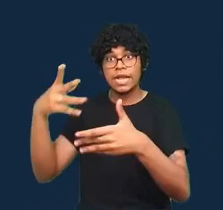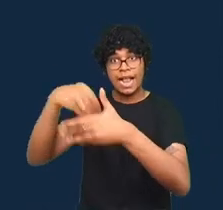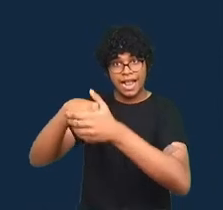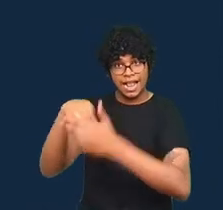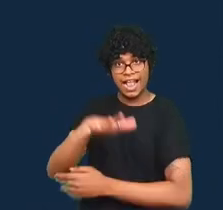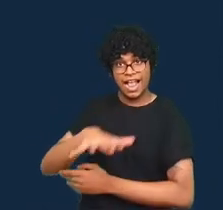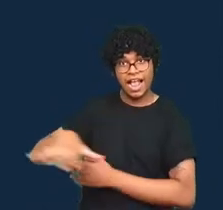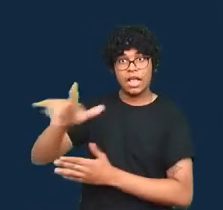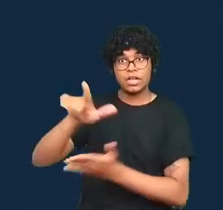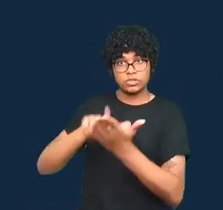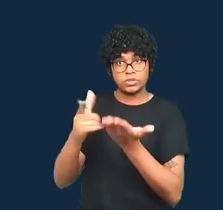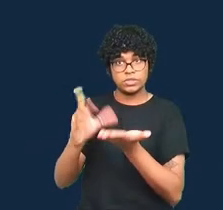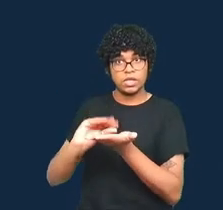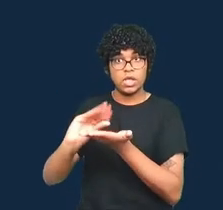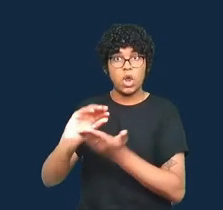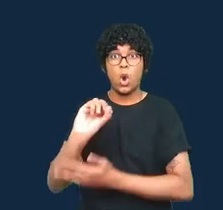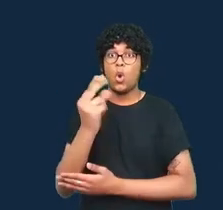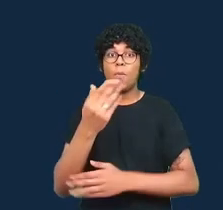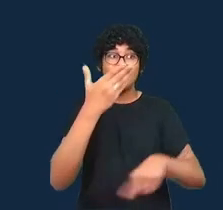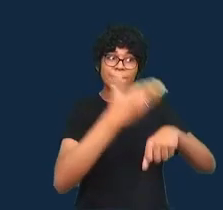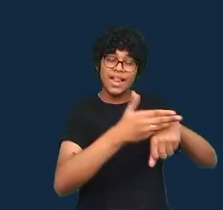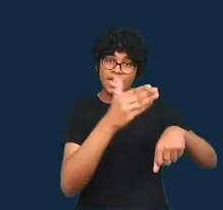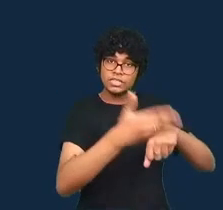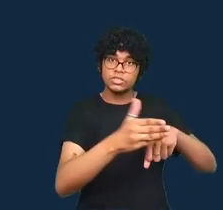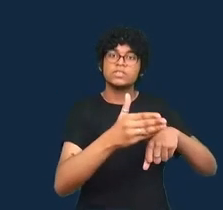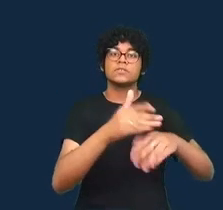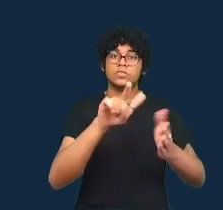de praticantes do jornalismo de dados.